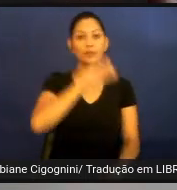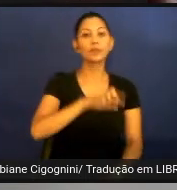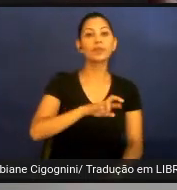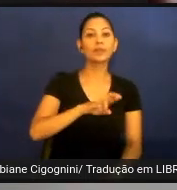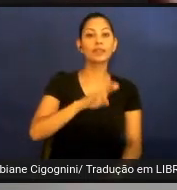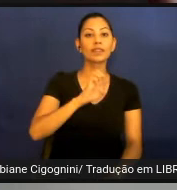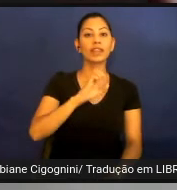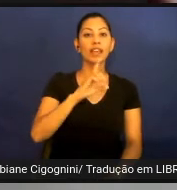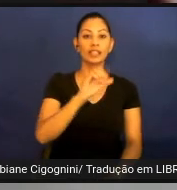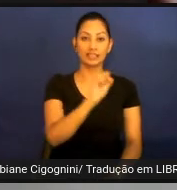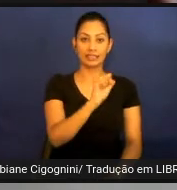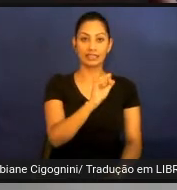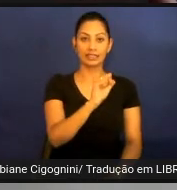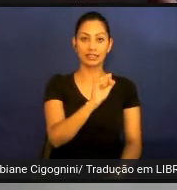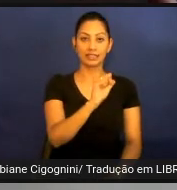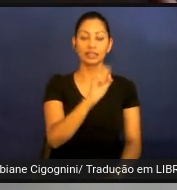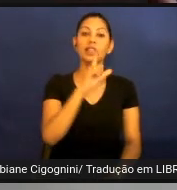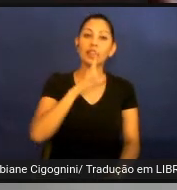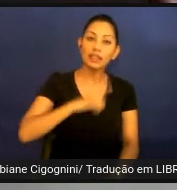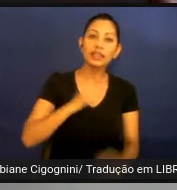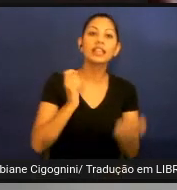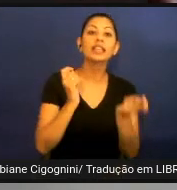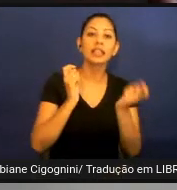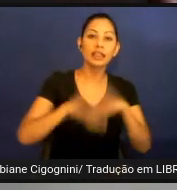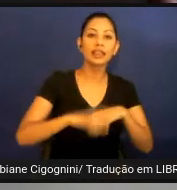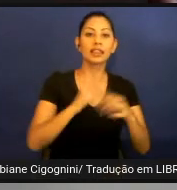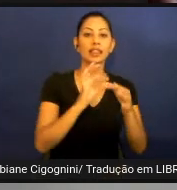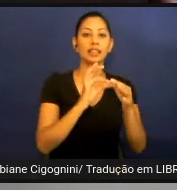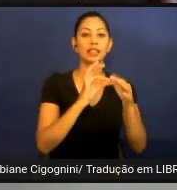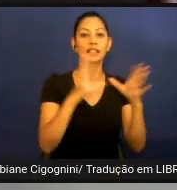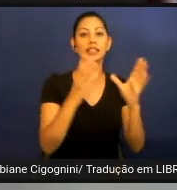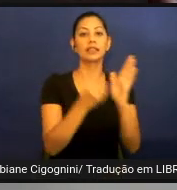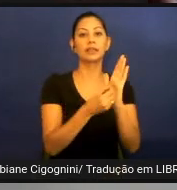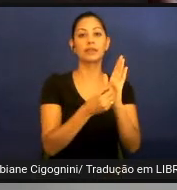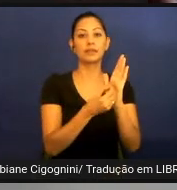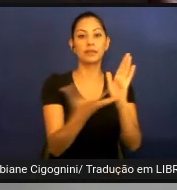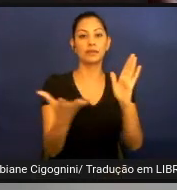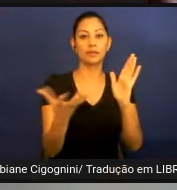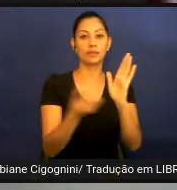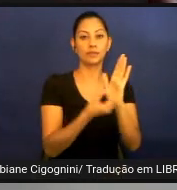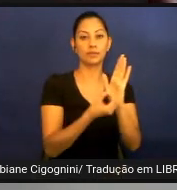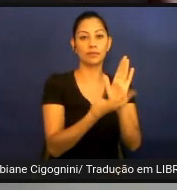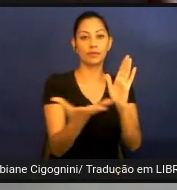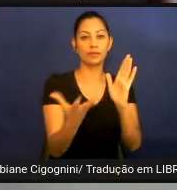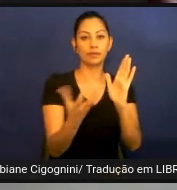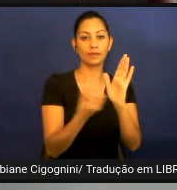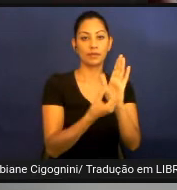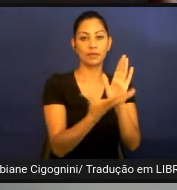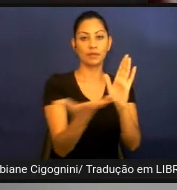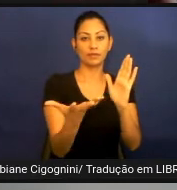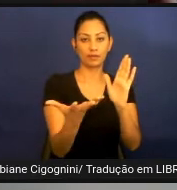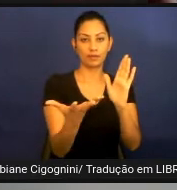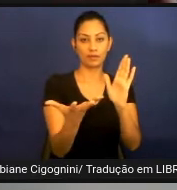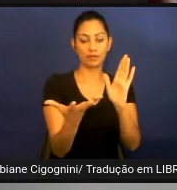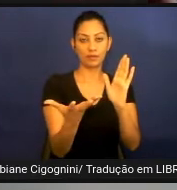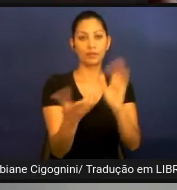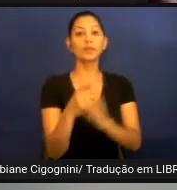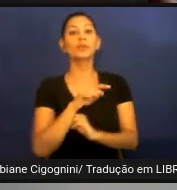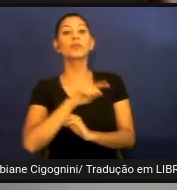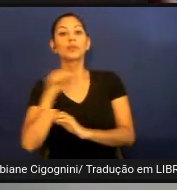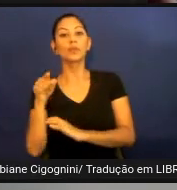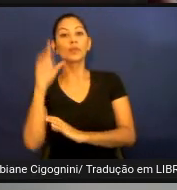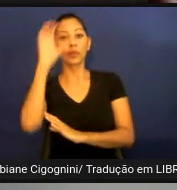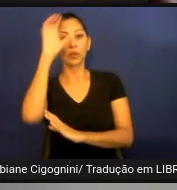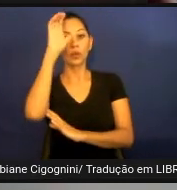eles têm sempre que estar disponível de uma maneira aberta, gratuita, no caso, enquanto os objetos de aprendizagem não se preocupam com